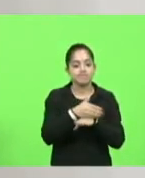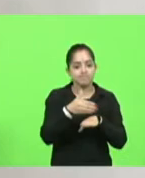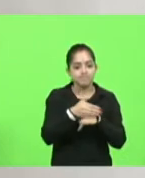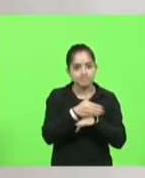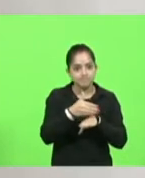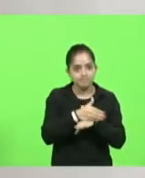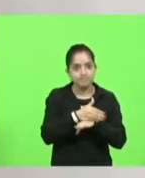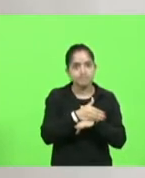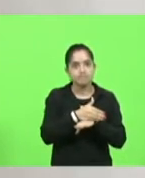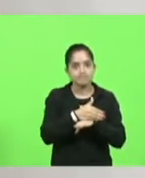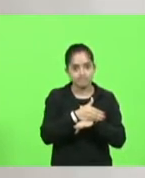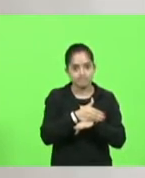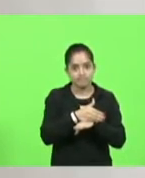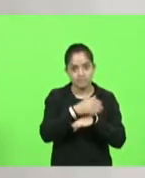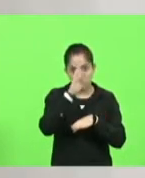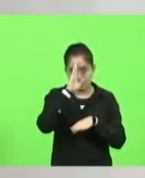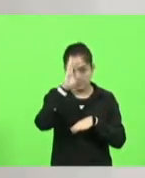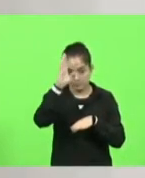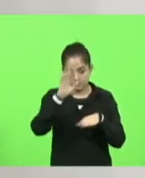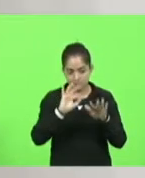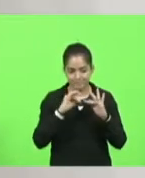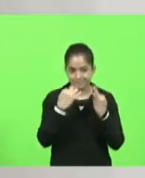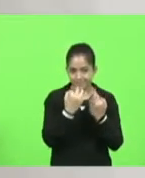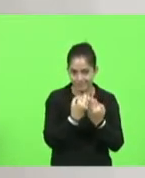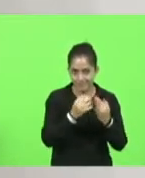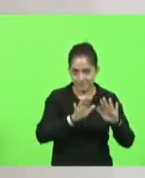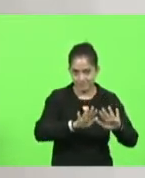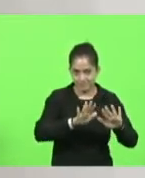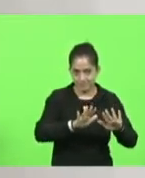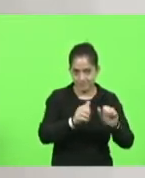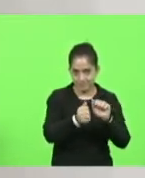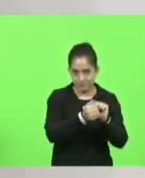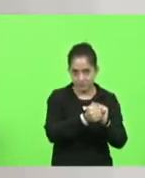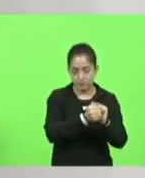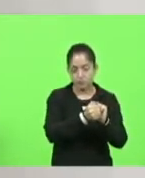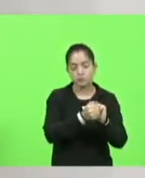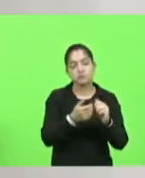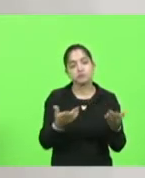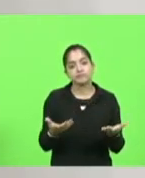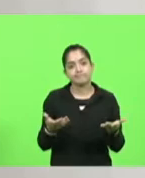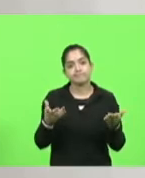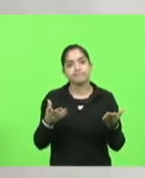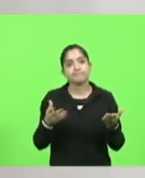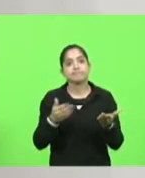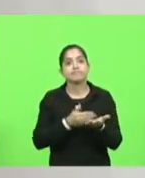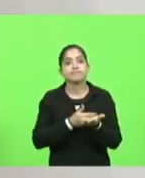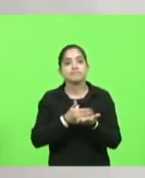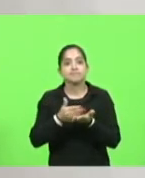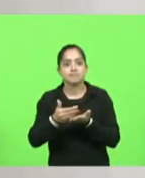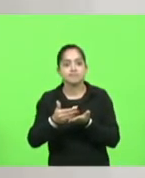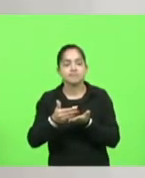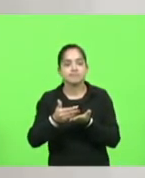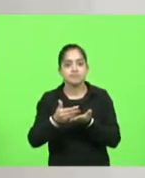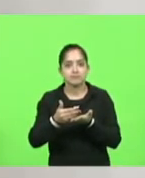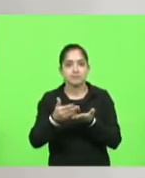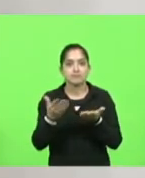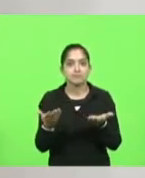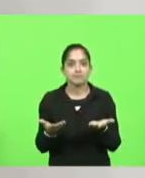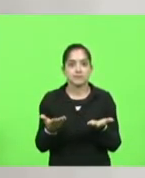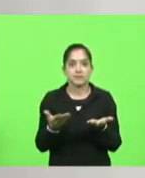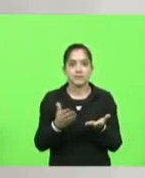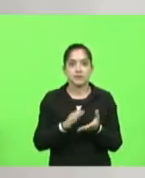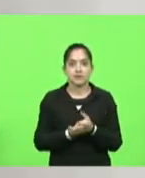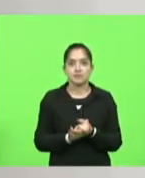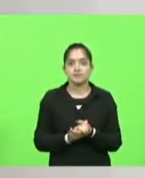camarotes é exclusiva de familiares viabiliza uma iniciativa que está desconstruída